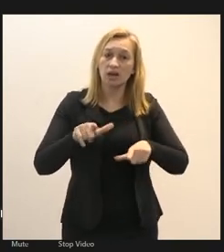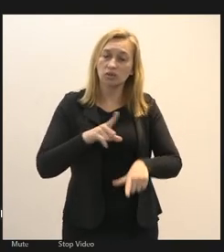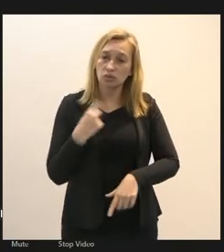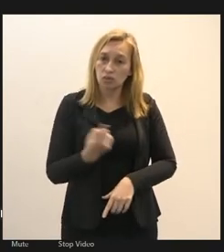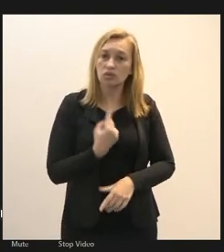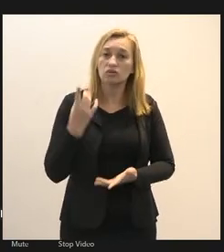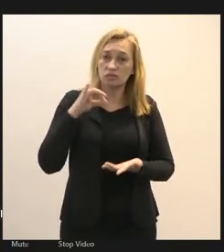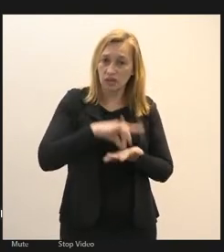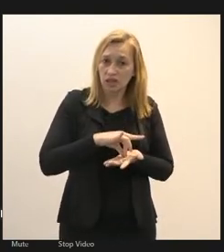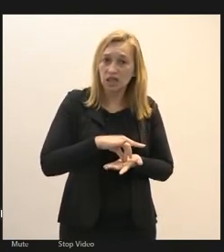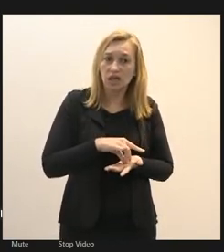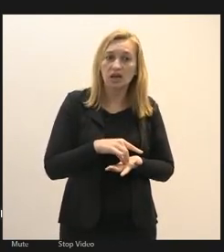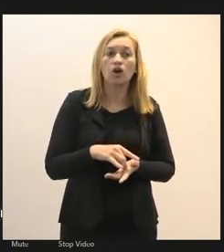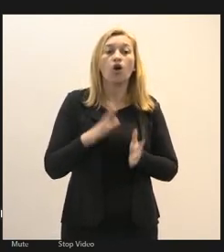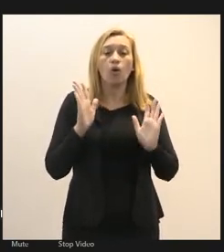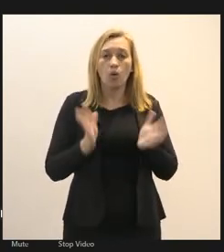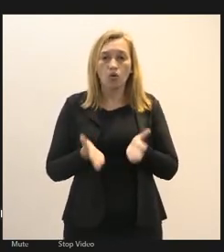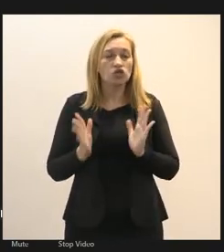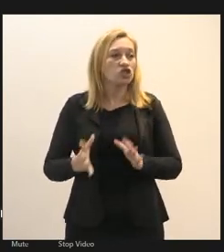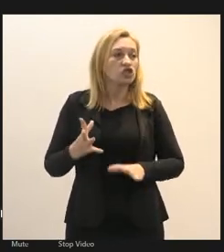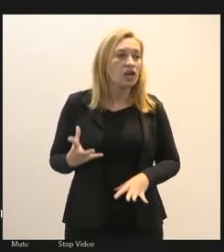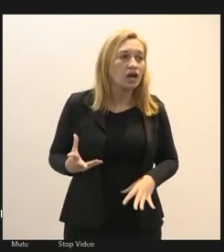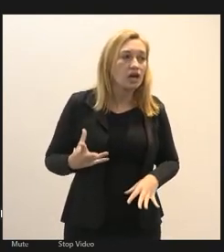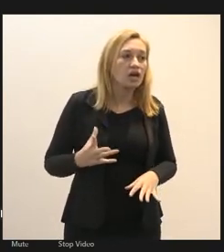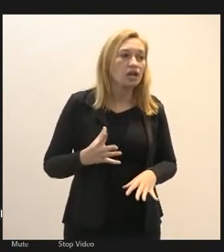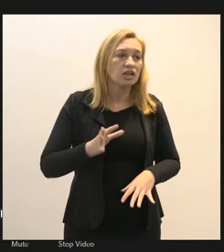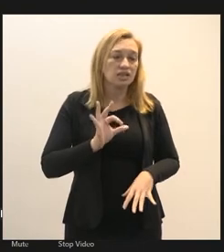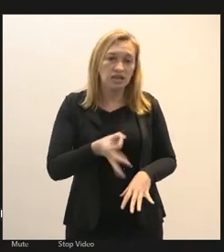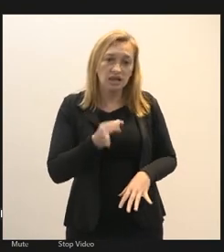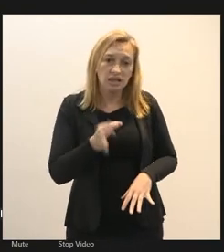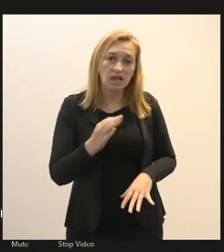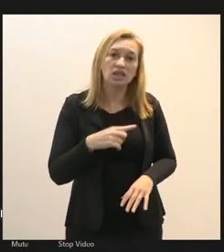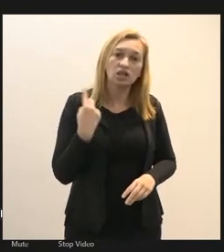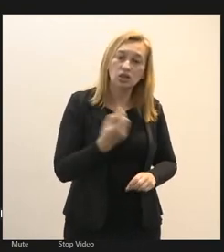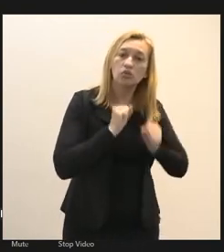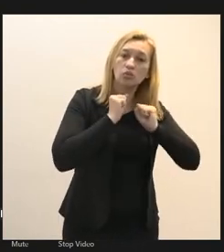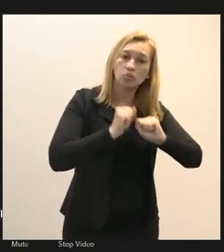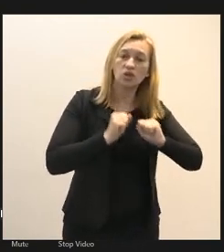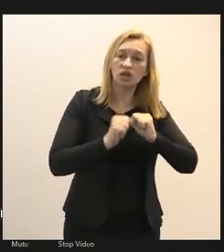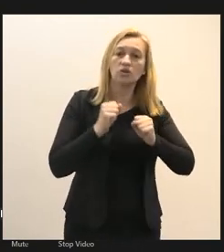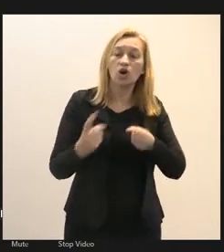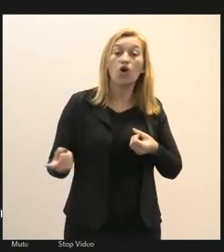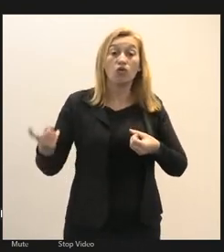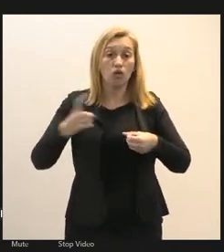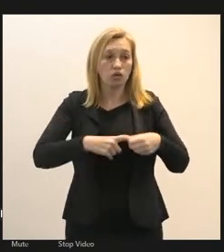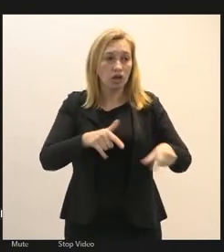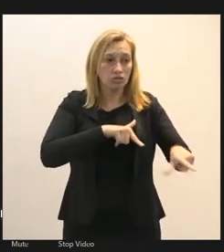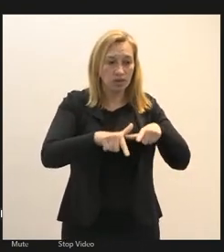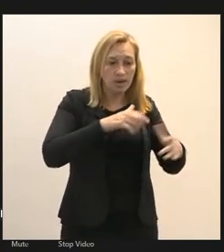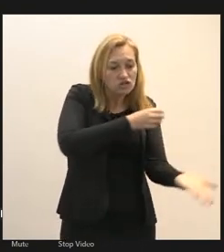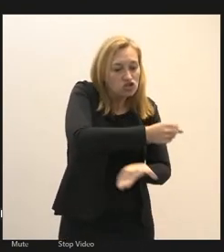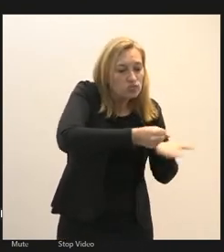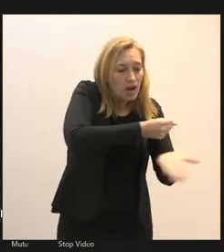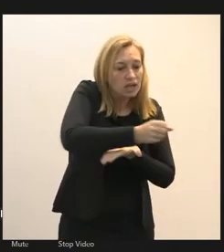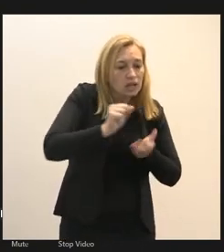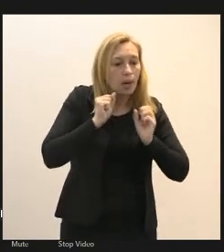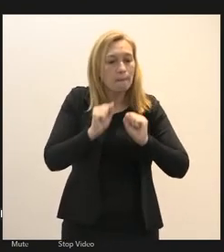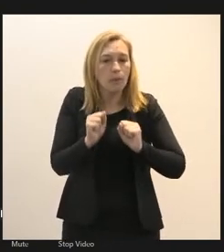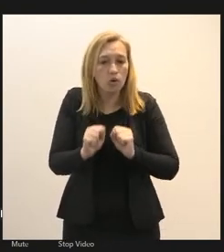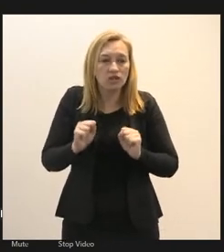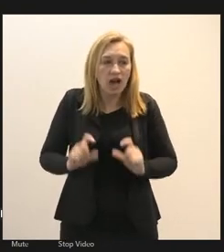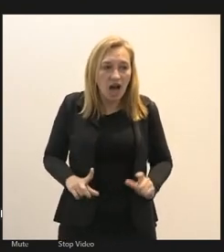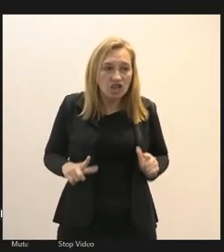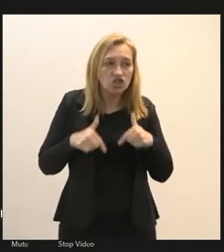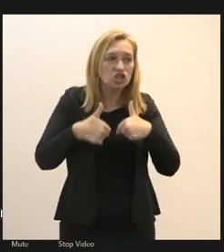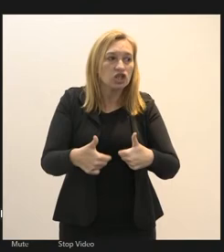hoje é essencial é essencial que a gente possa voltar ao trabalho de base a gente possa reagir